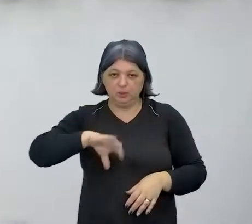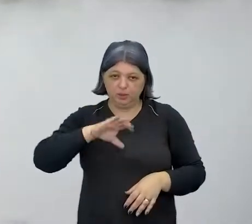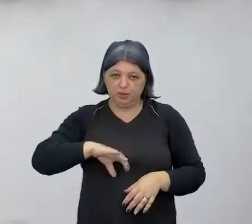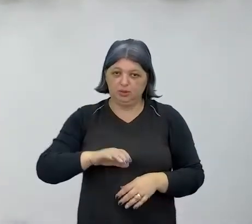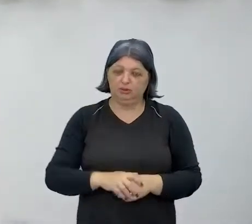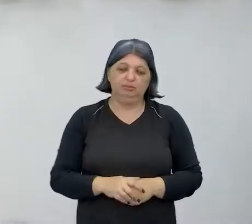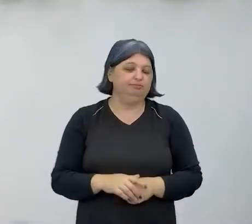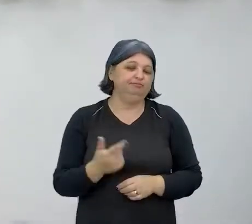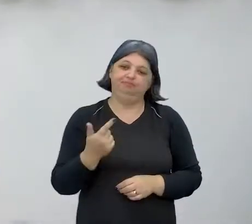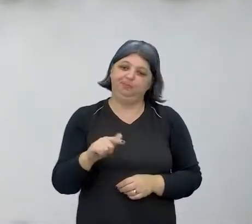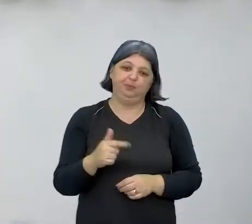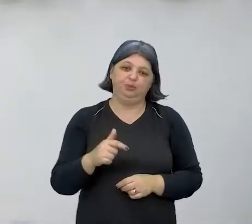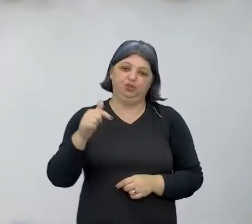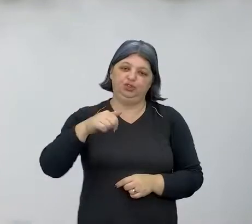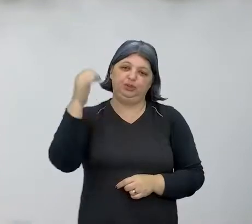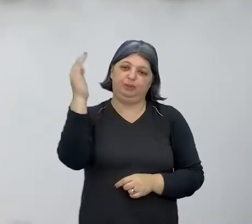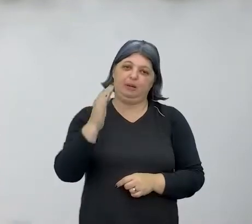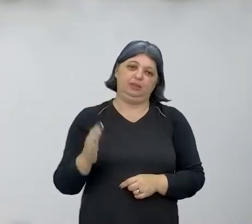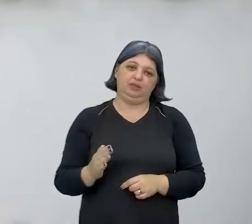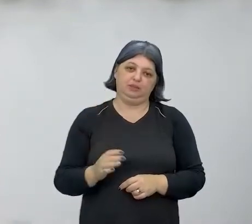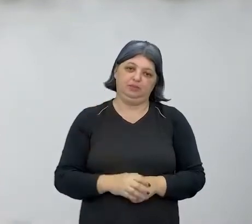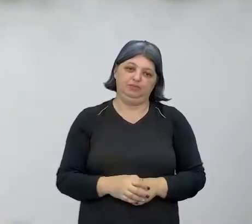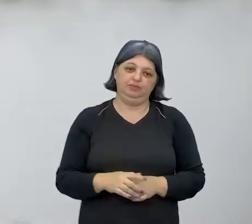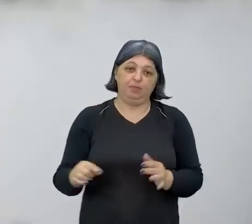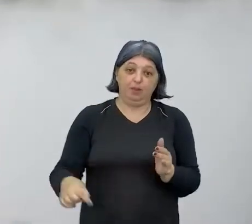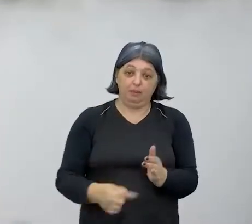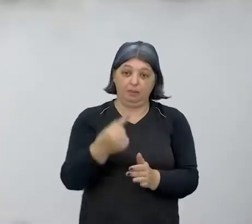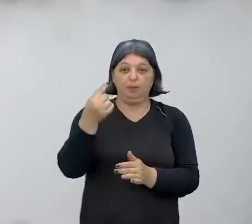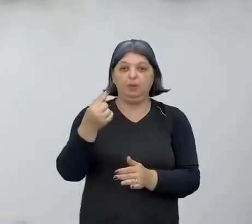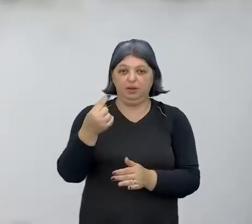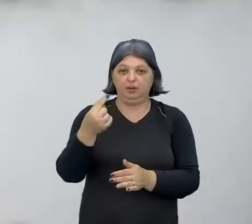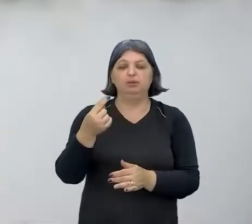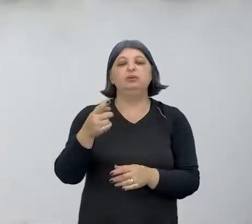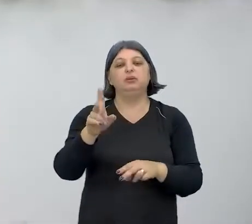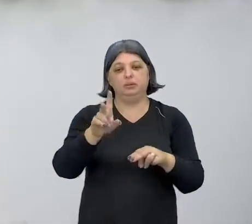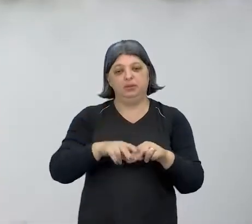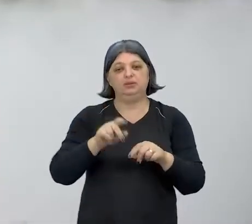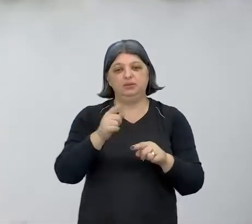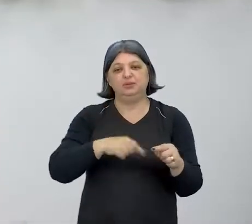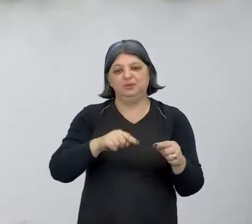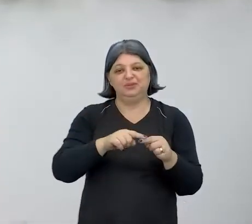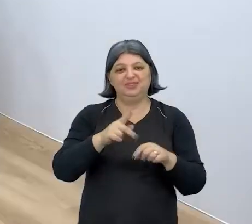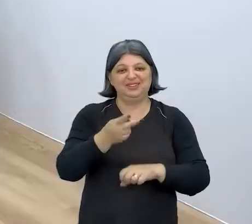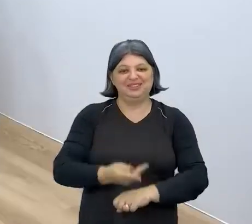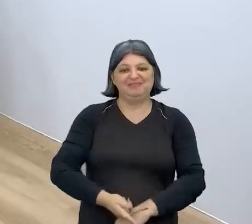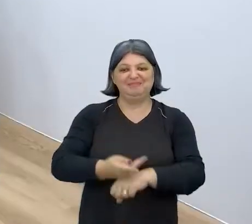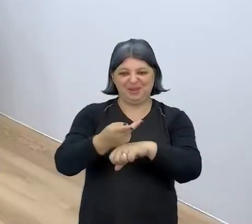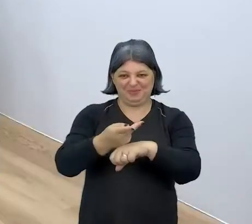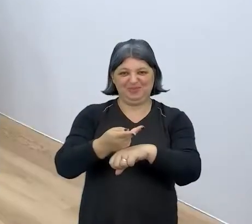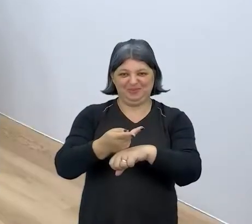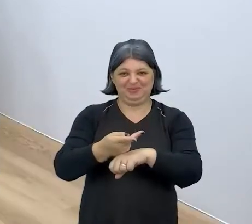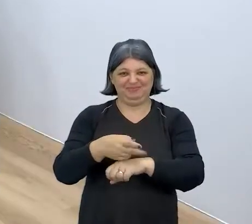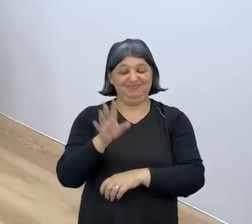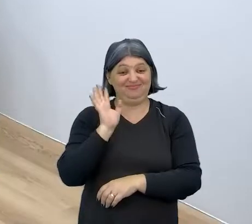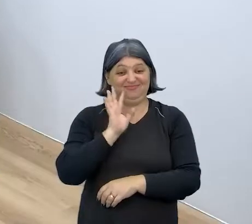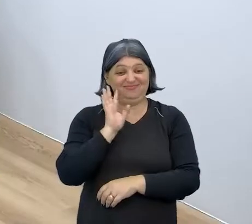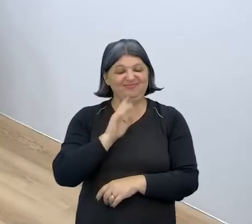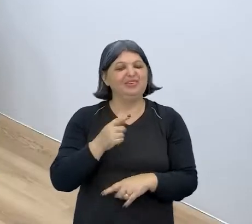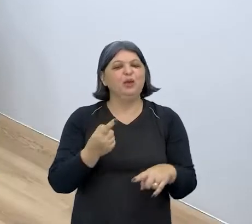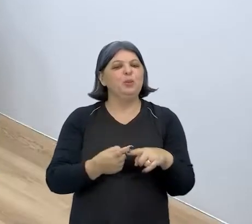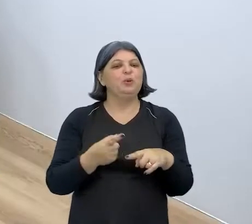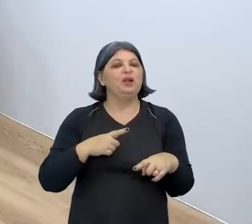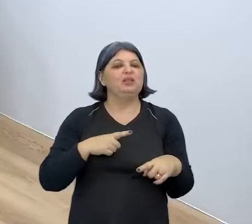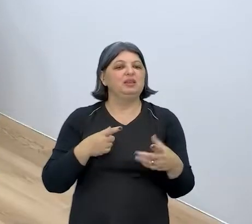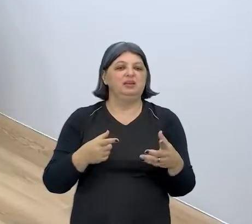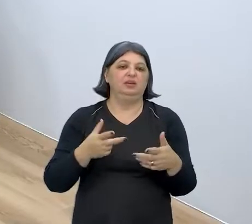não existia no Brasil. Foi pioneiro. Então, também um dos motivos para o prêmio vir. Olha que legal. Sim, porque o a gente tem